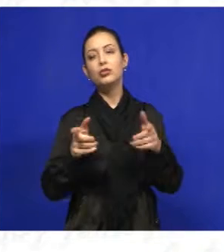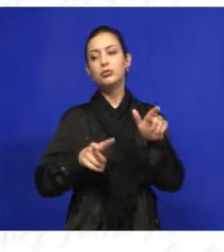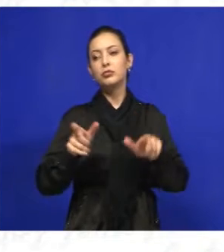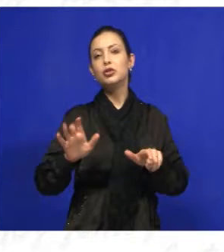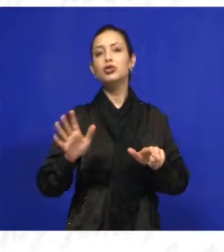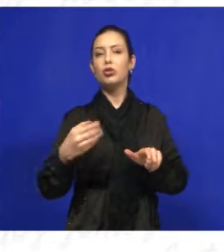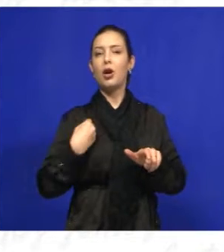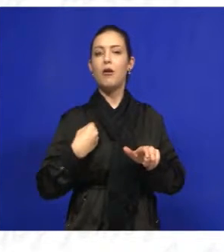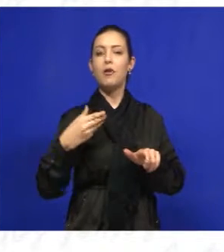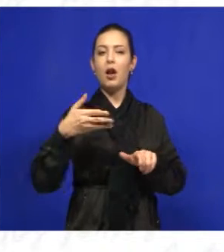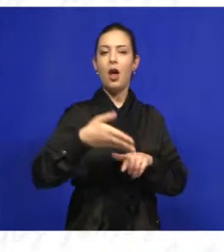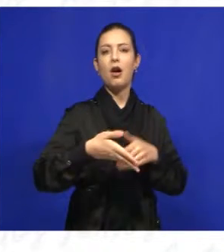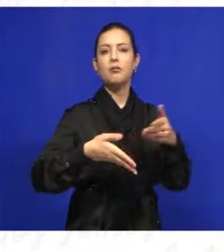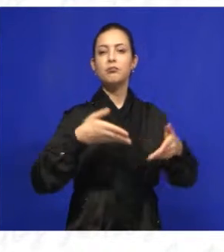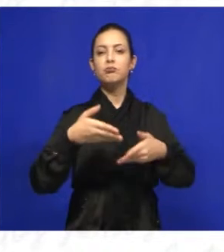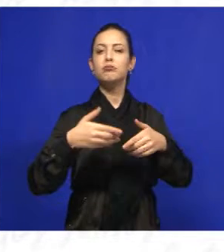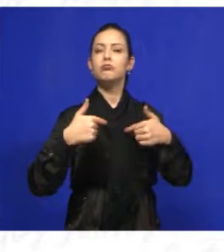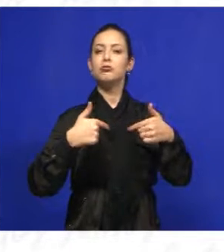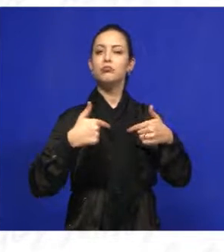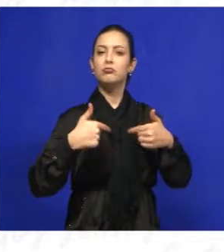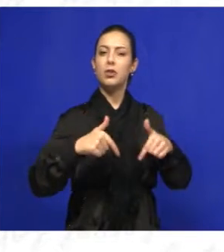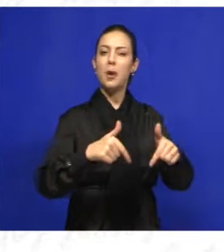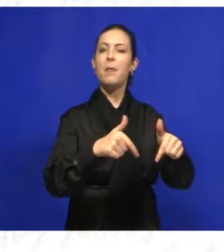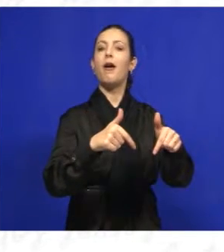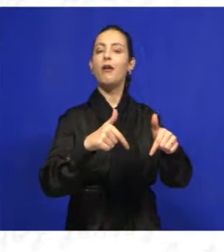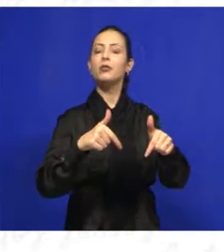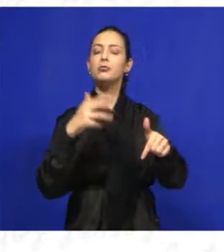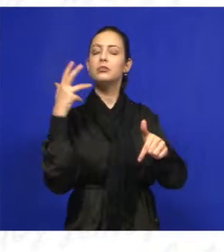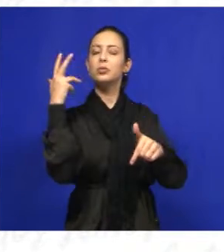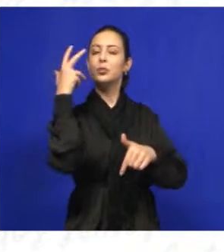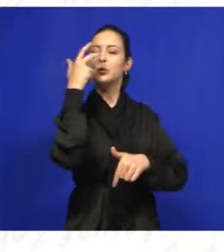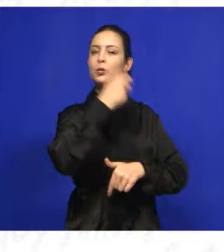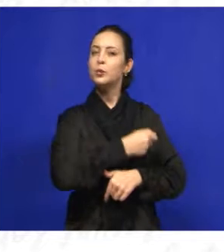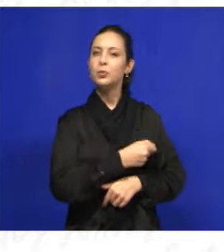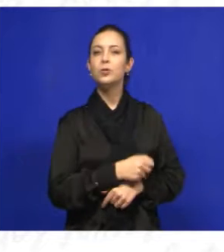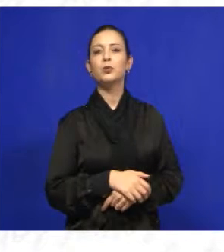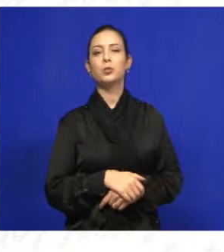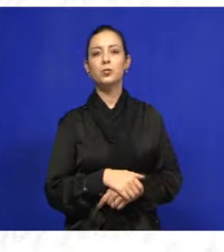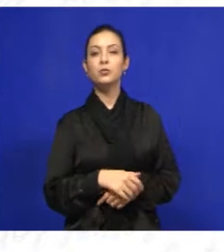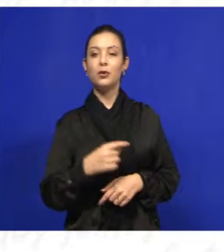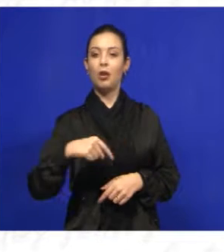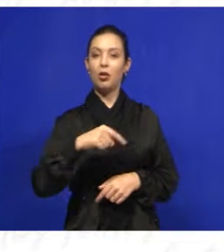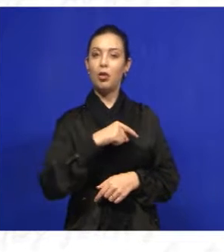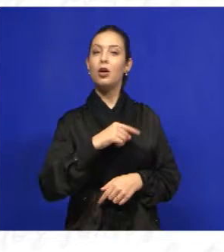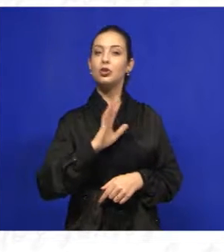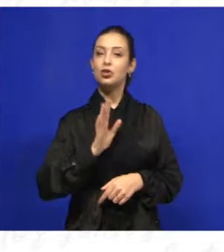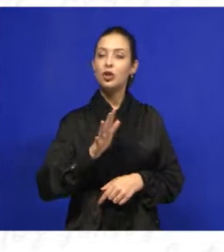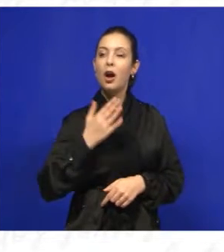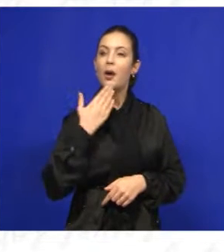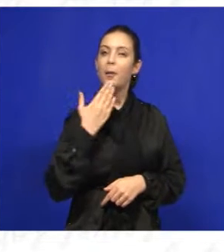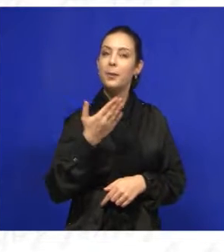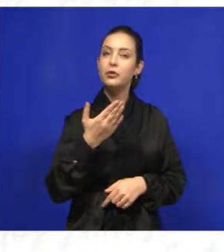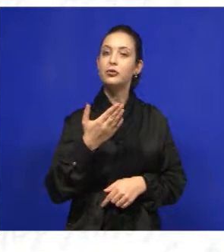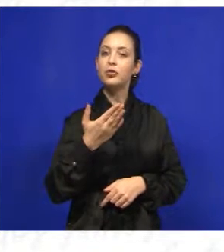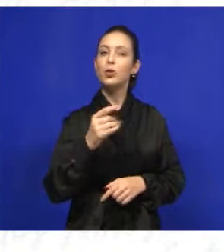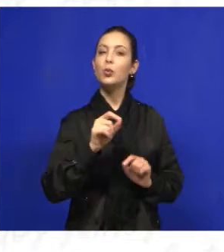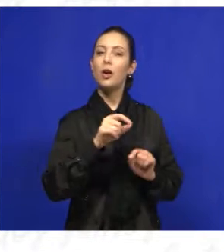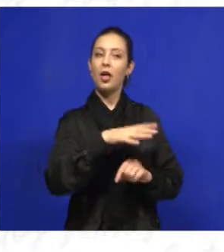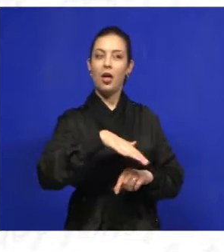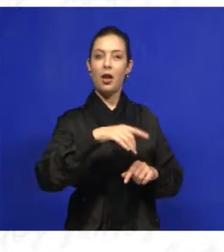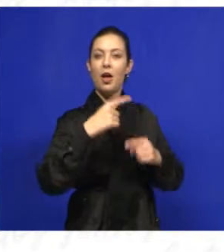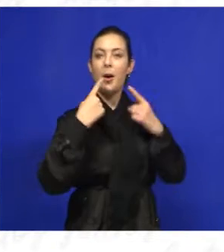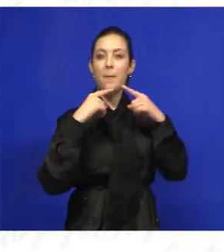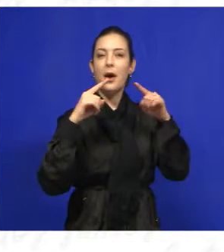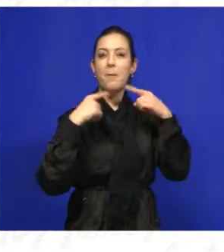pessoal já está lá dando andamento nesse trabalho. Ficou um trabalho muito bonito e nós também já levamos a solicitação dos